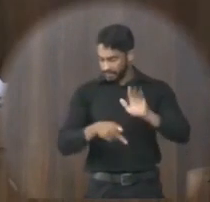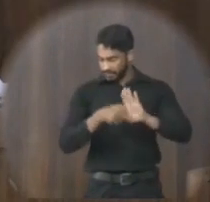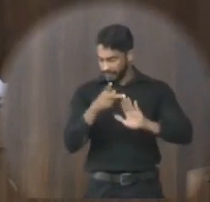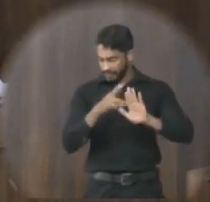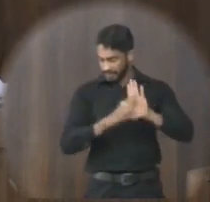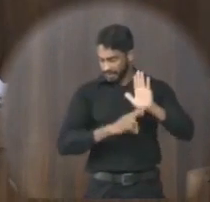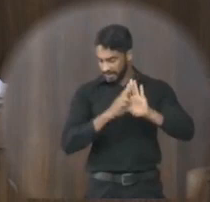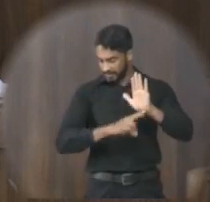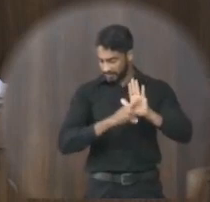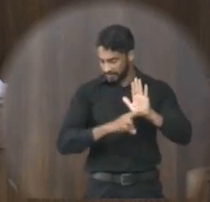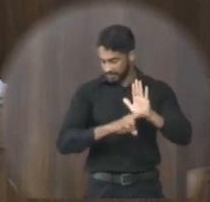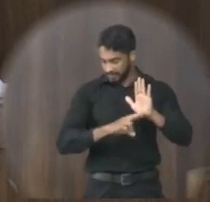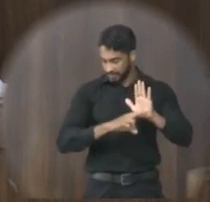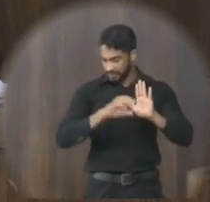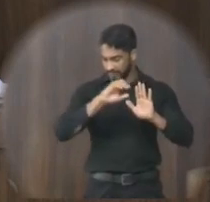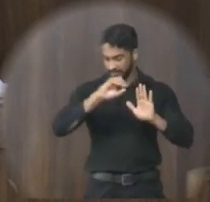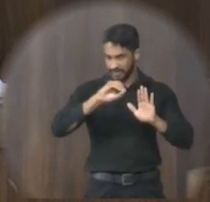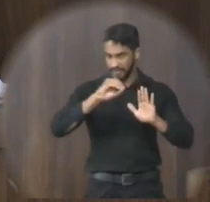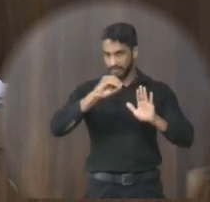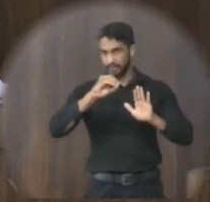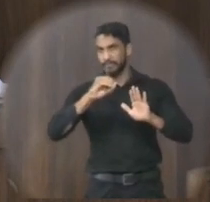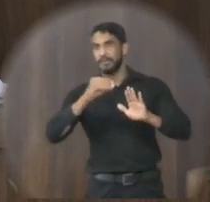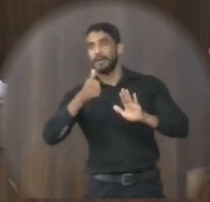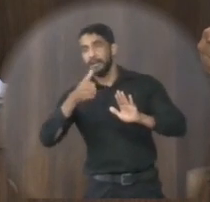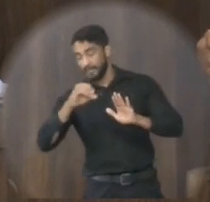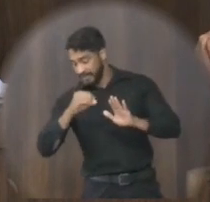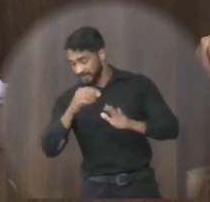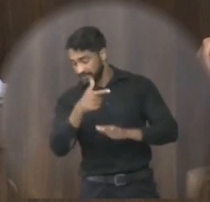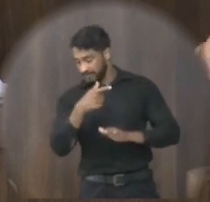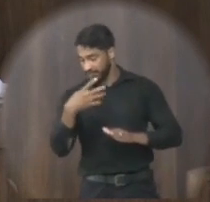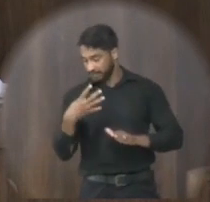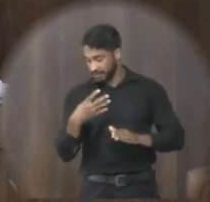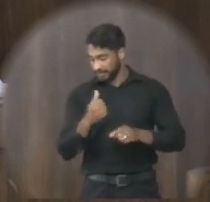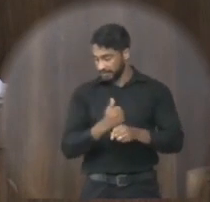resolução 010 ao 024 de 2021